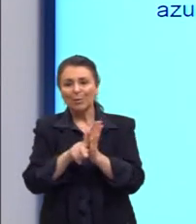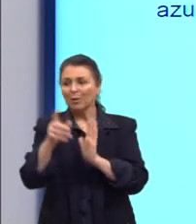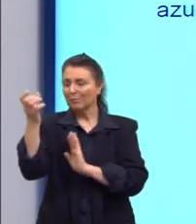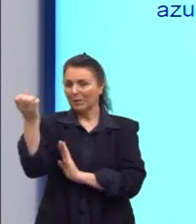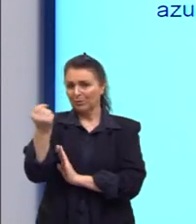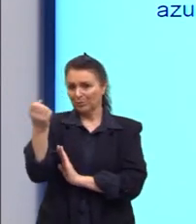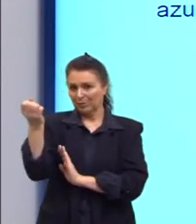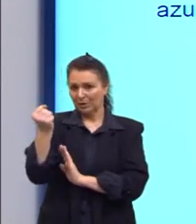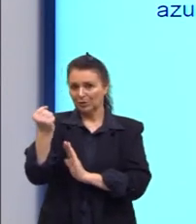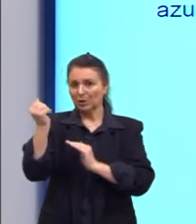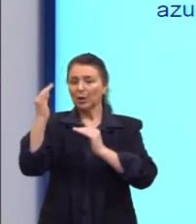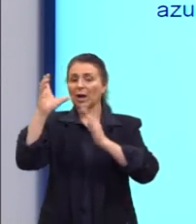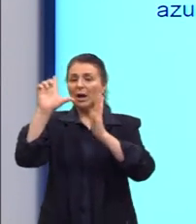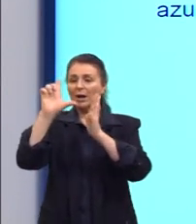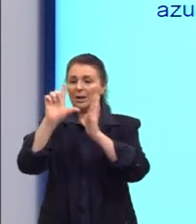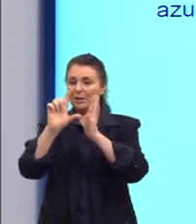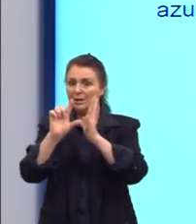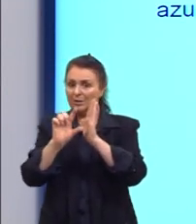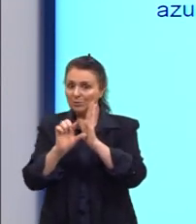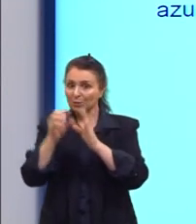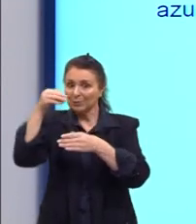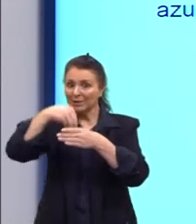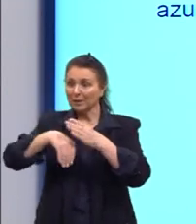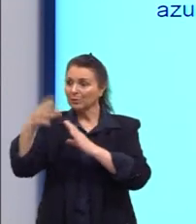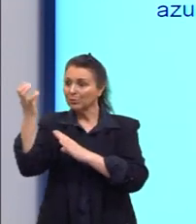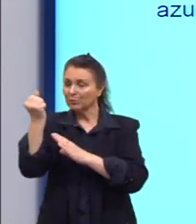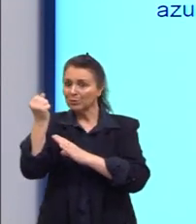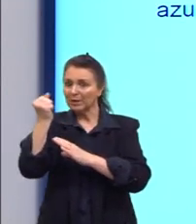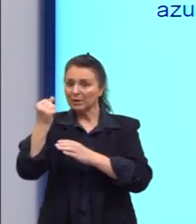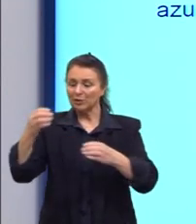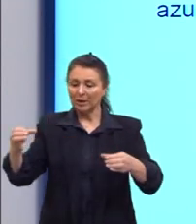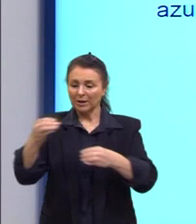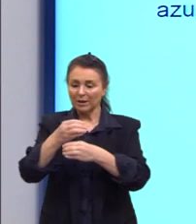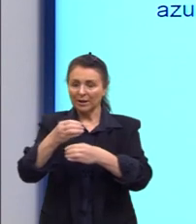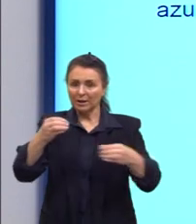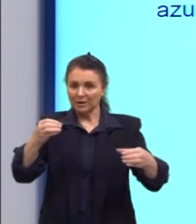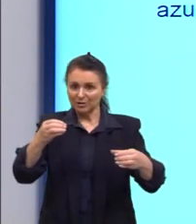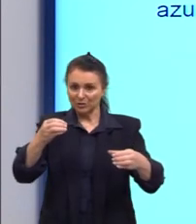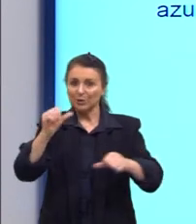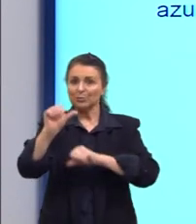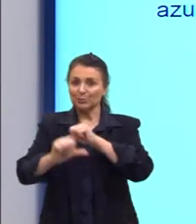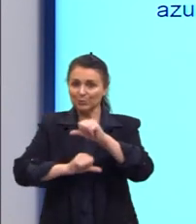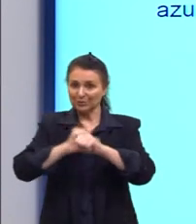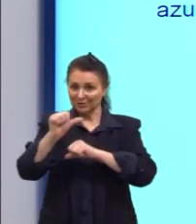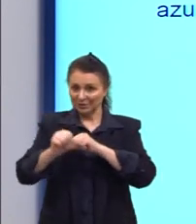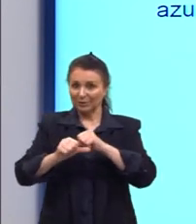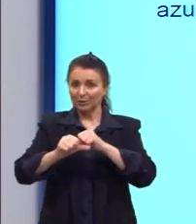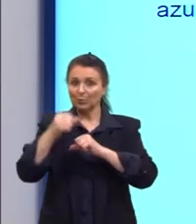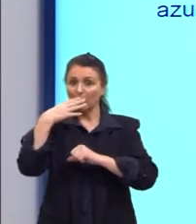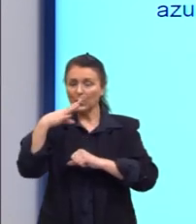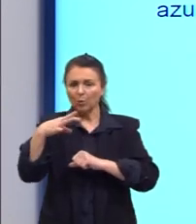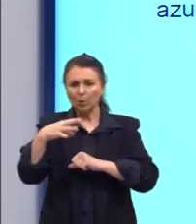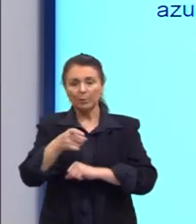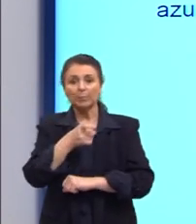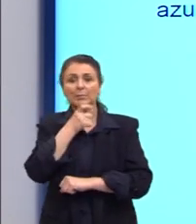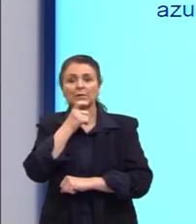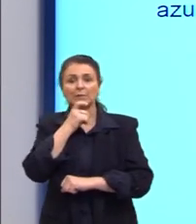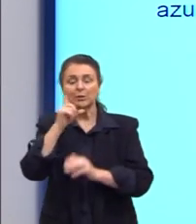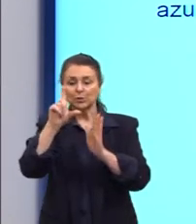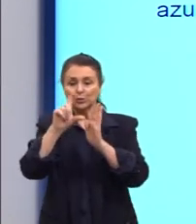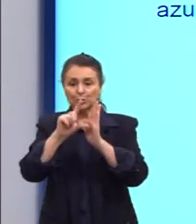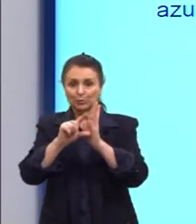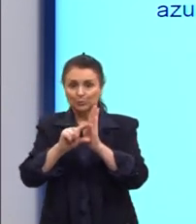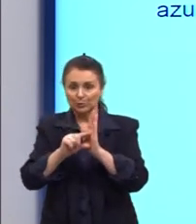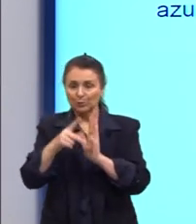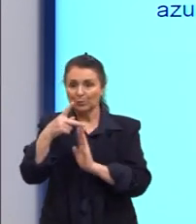redutoras presentes no leite reagem com o azul e geram uma coloração verde. A diminuição do valor do